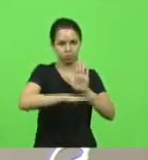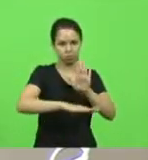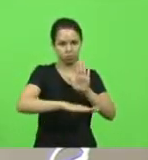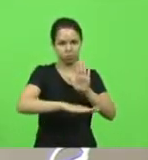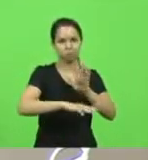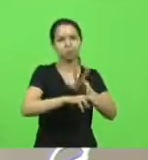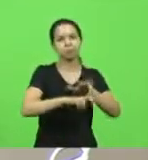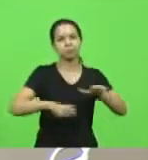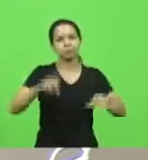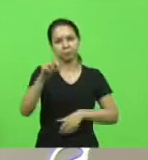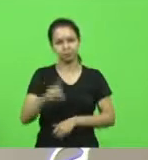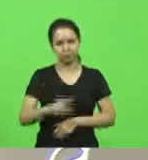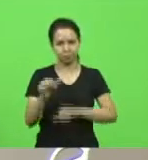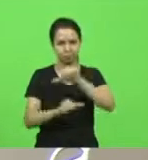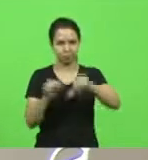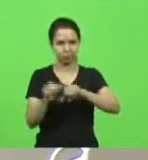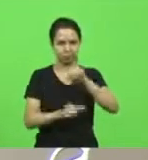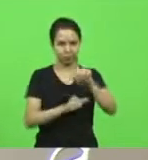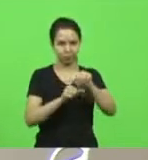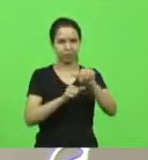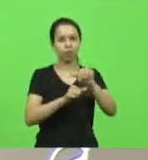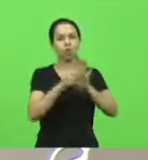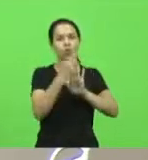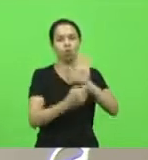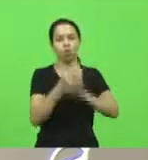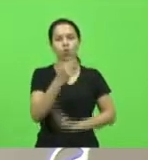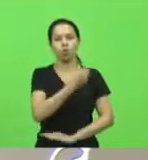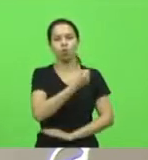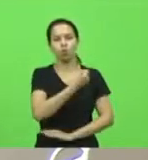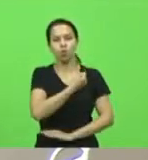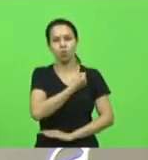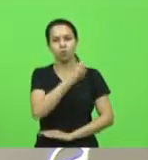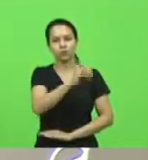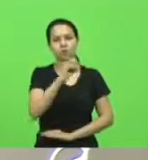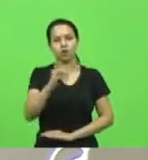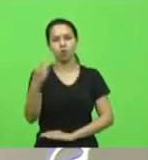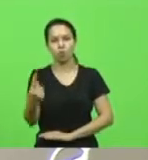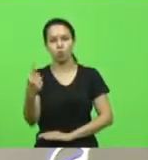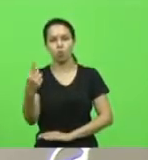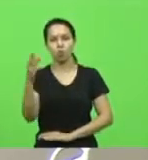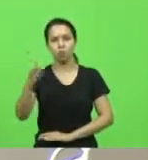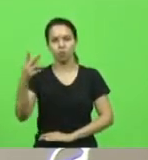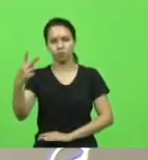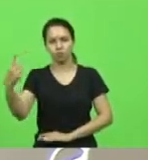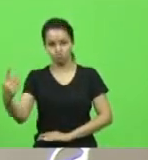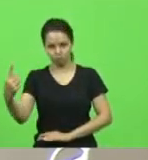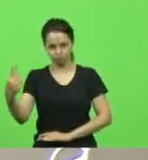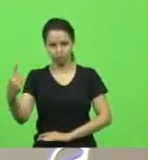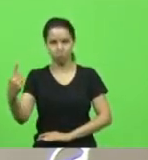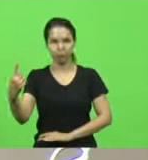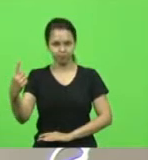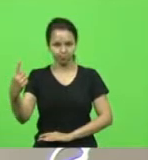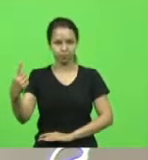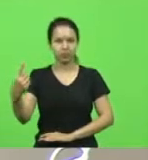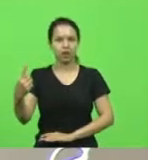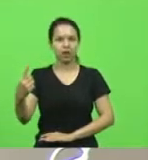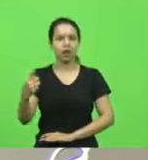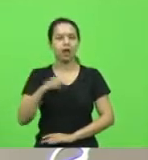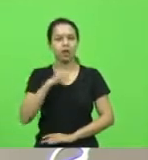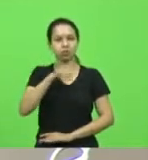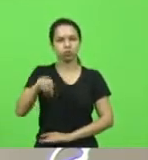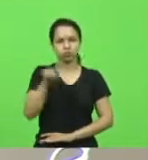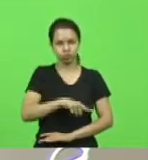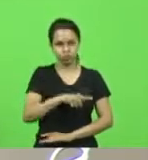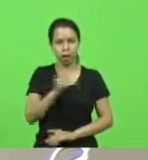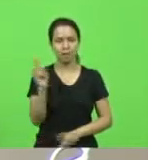diretora altera a resolução nº 001 de 2021, que fica insustada e revogada